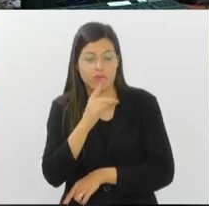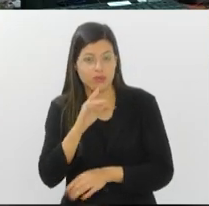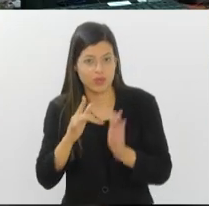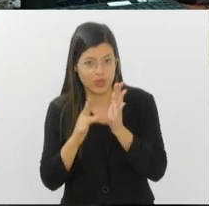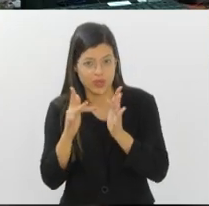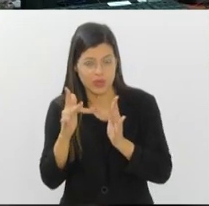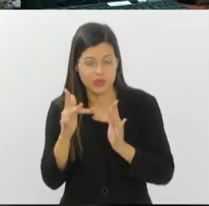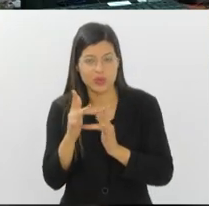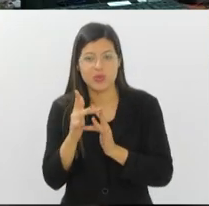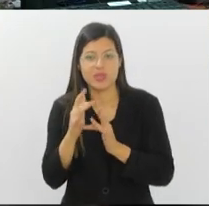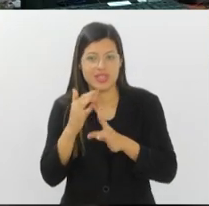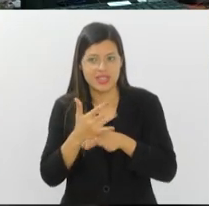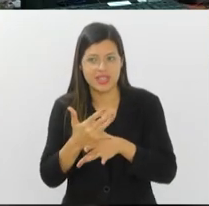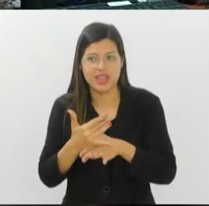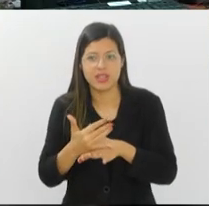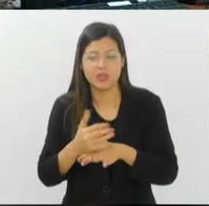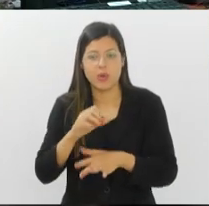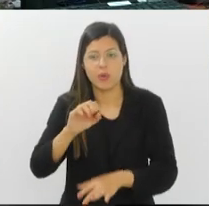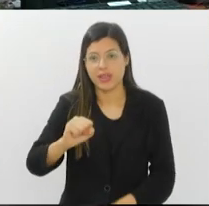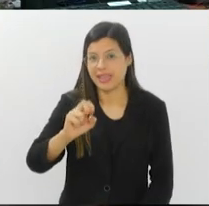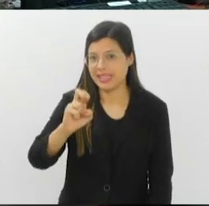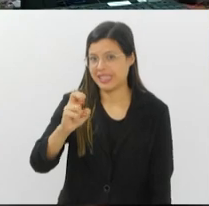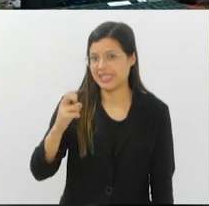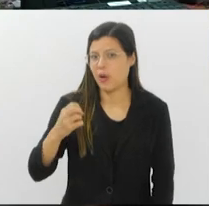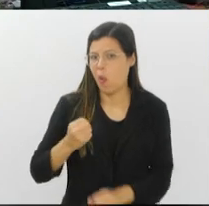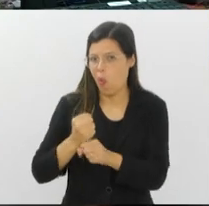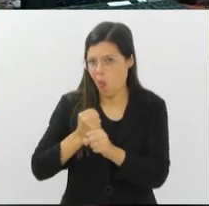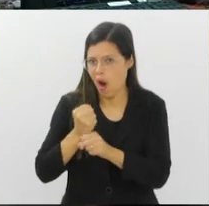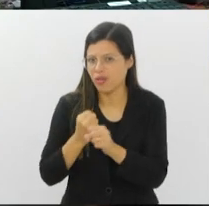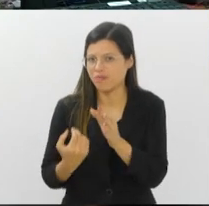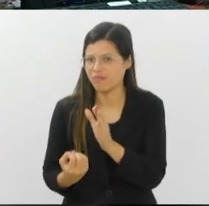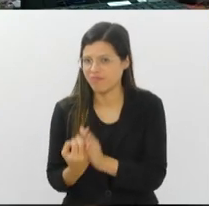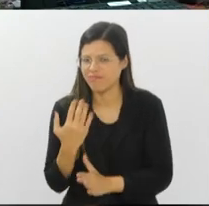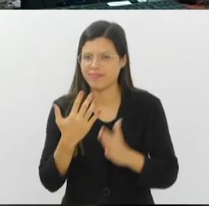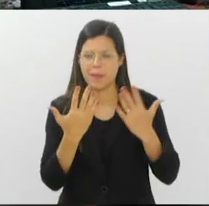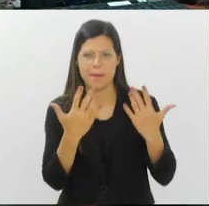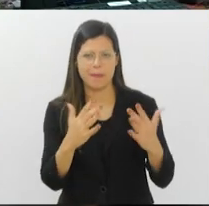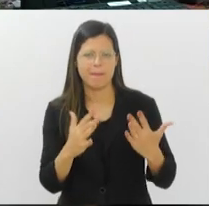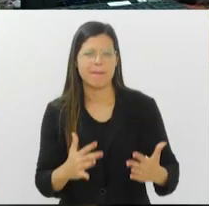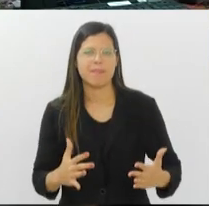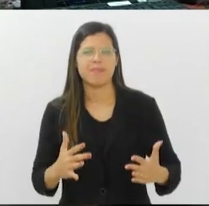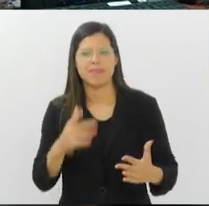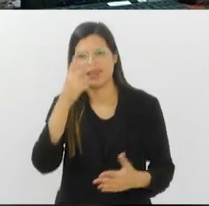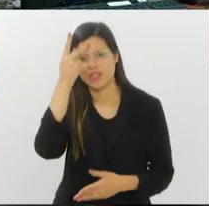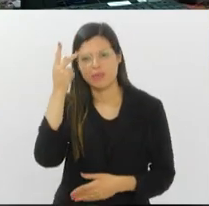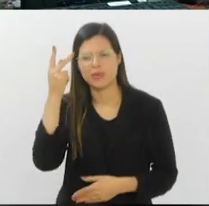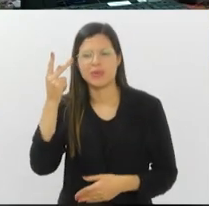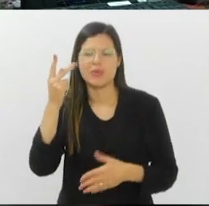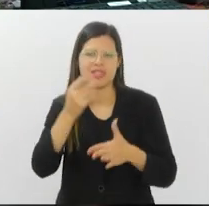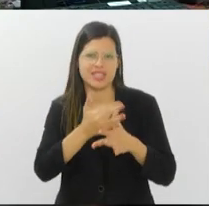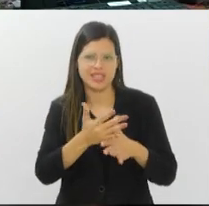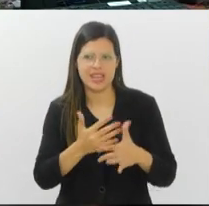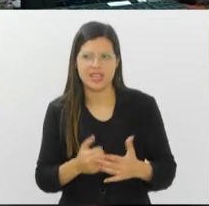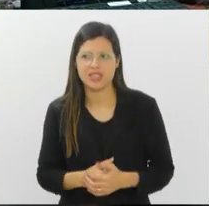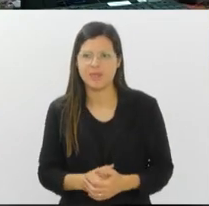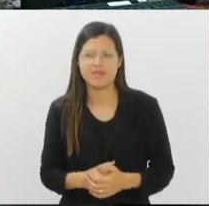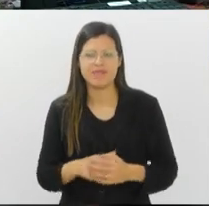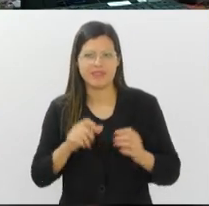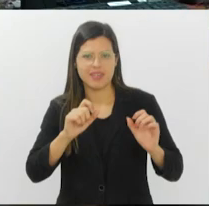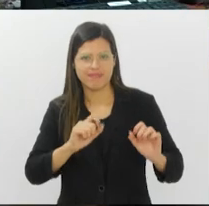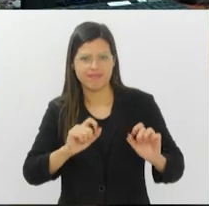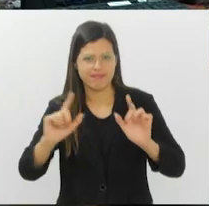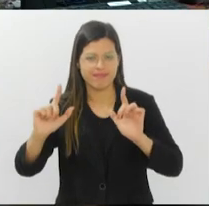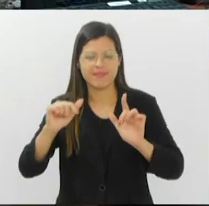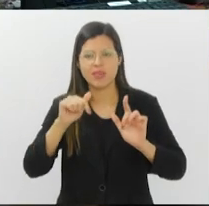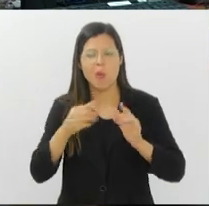completando hoje 85 anos de fundação. Parabéns aos moradores de Bom Jesus. Vamos ver agora aqui na tela como está o tempo aqui